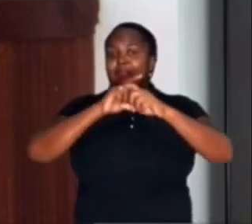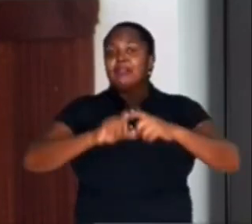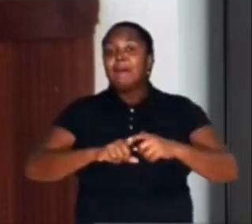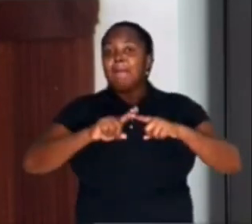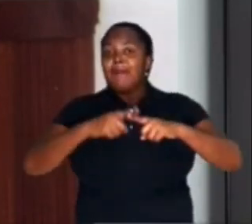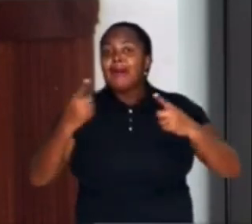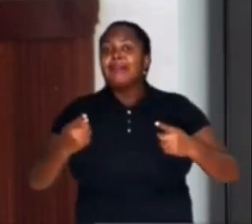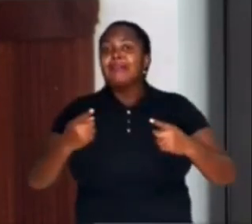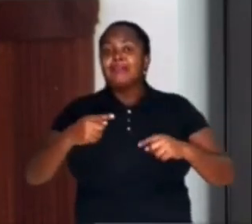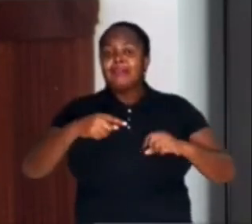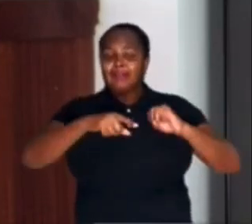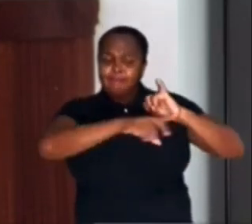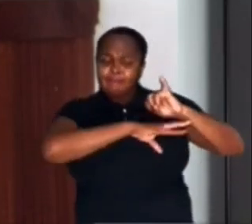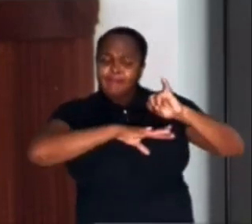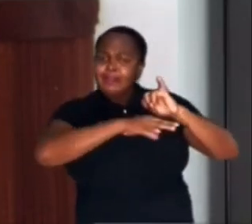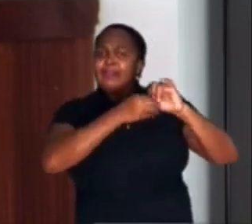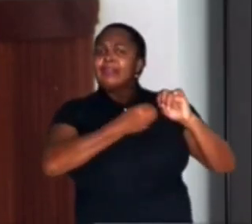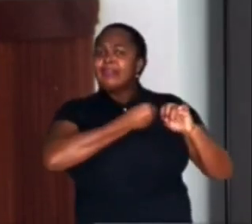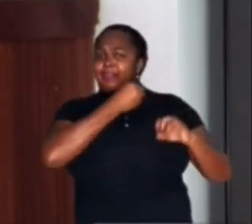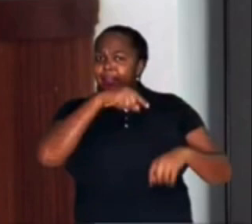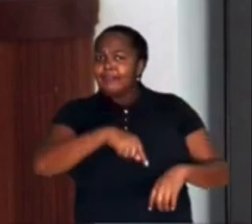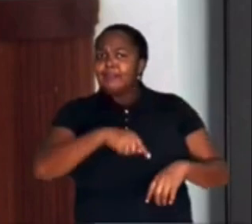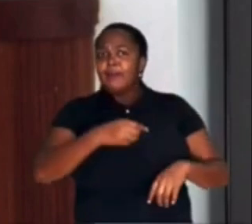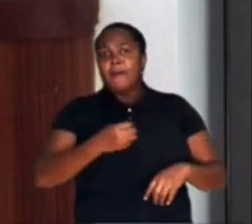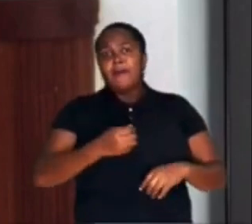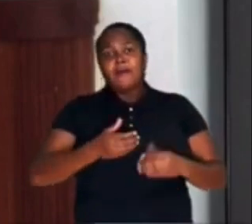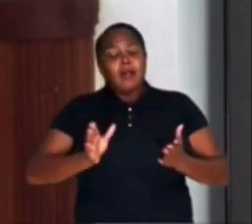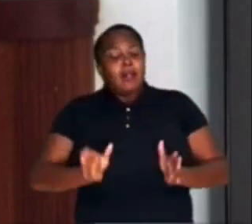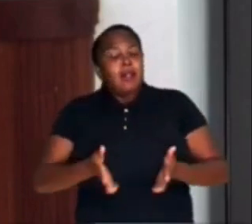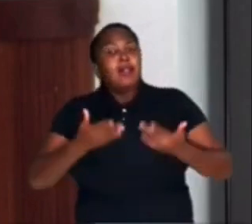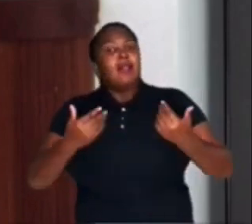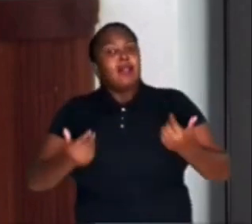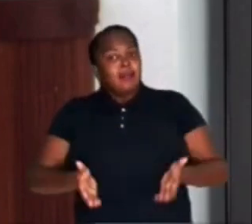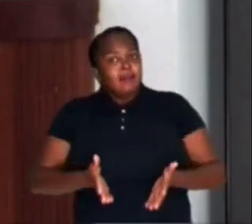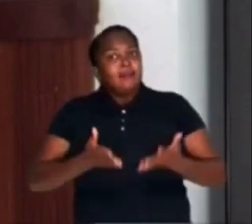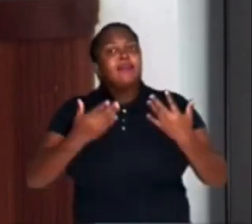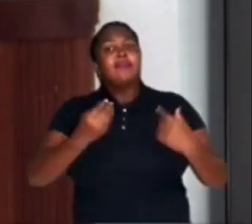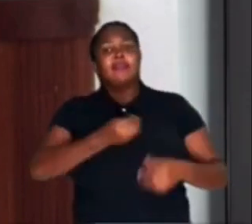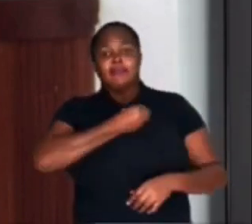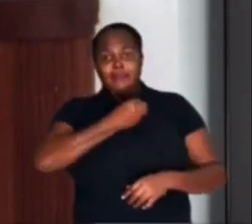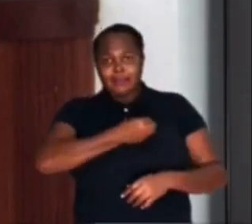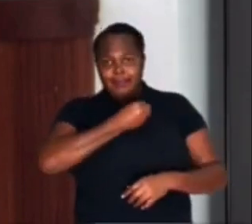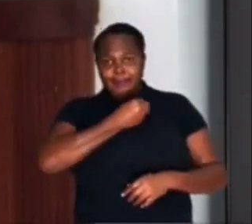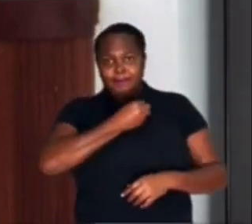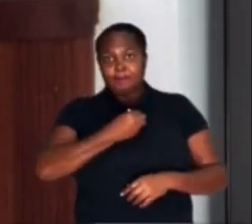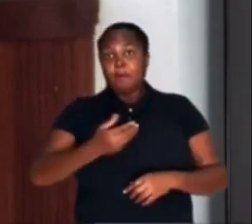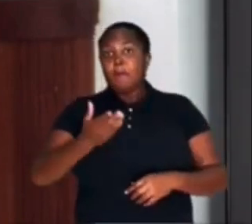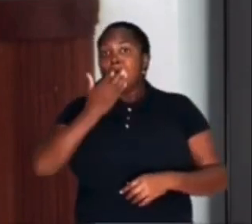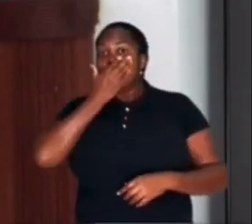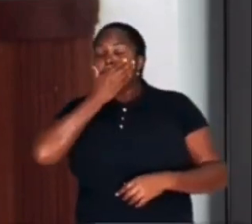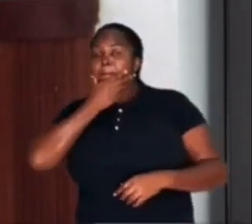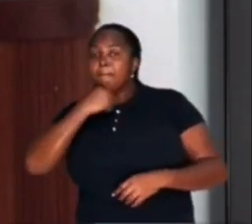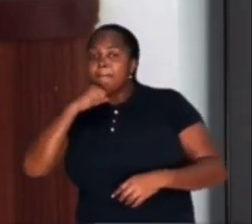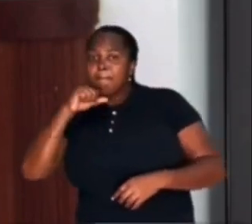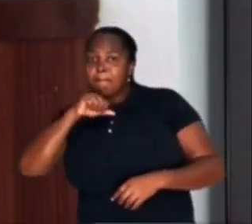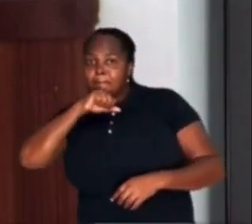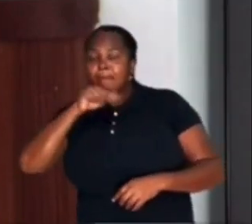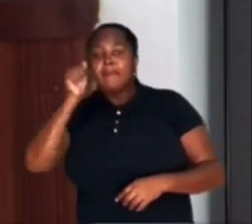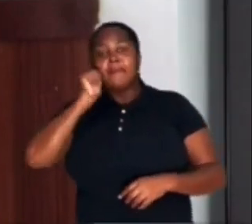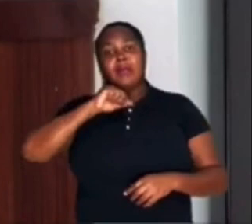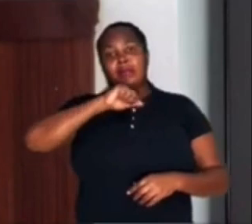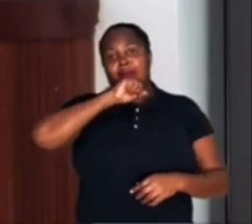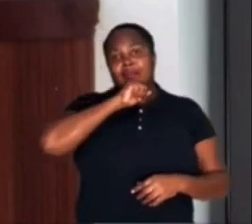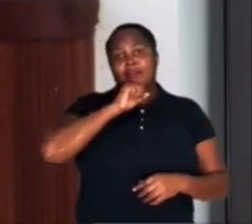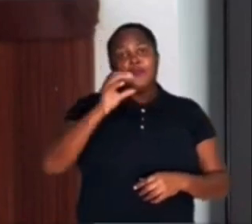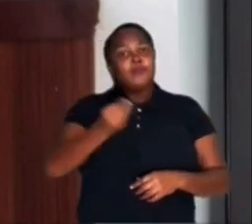Ilhéus amenizou consideravelmente o sofrimento do casal. Meus pais viveram em Ilhéus o apugeu